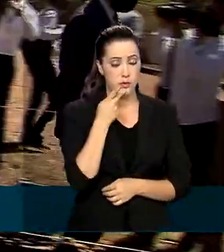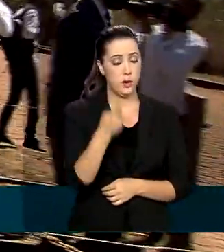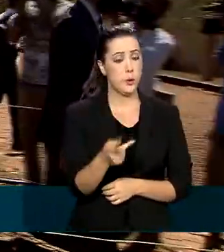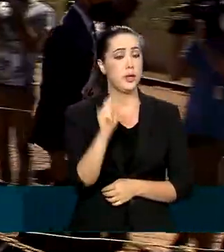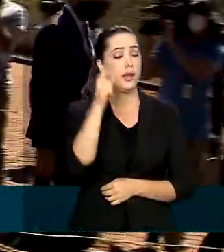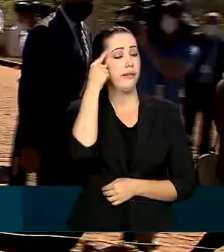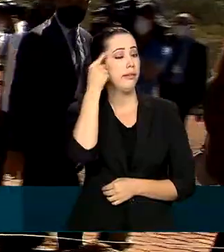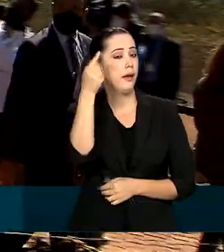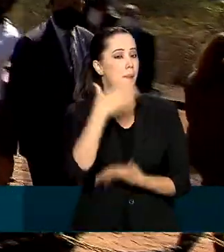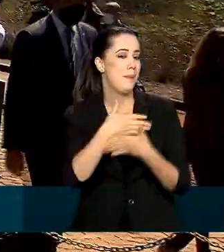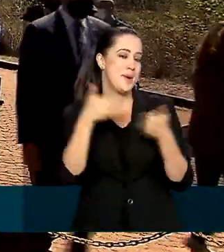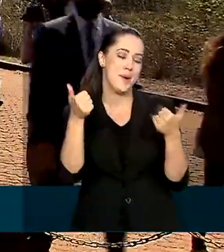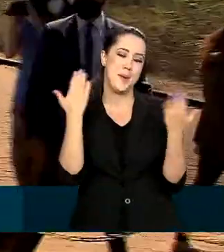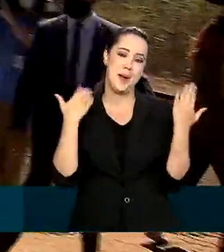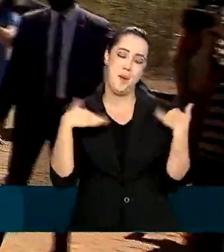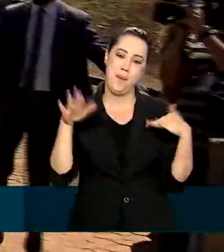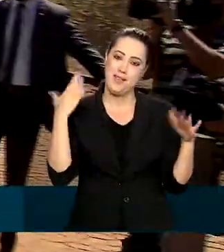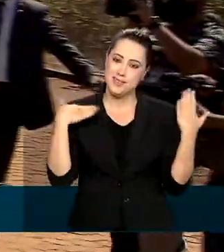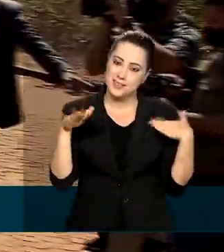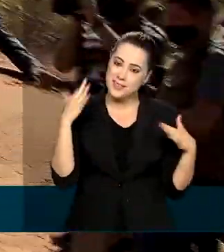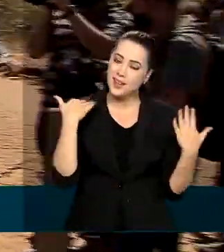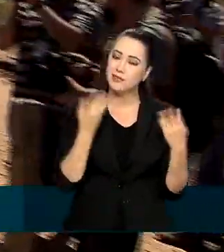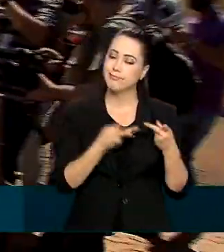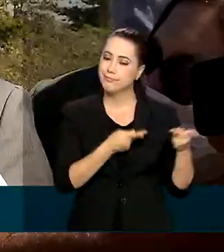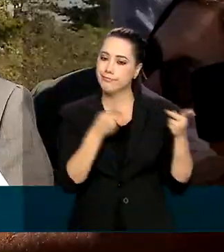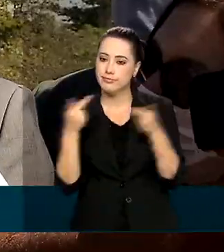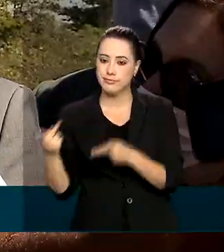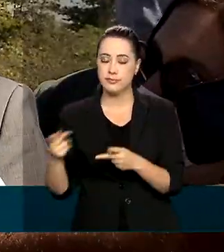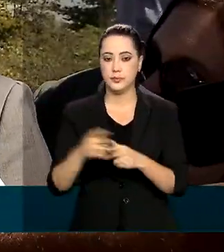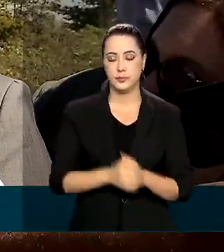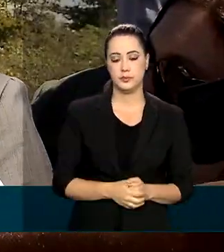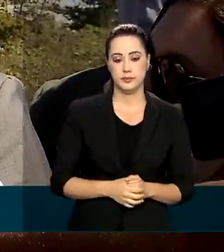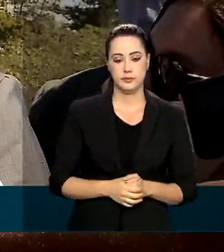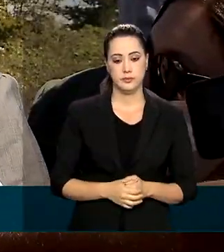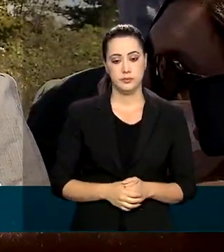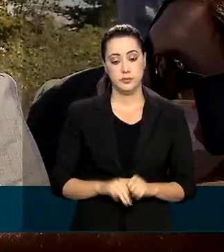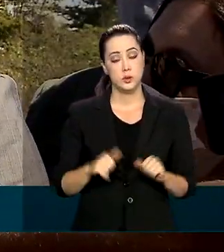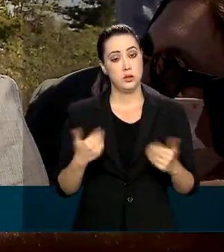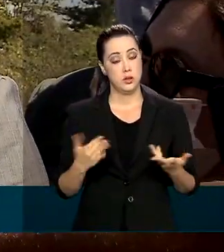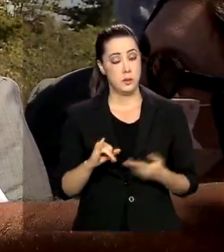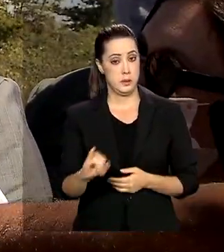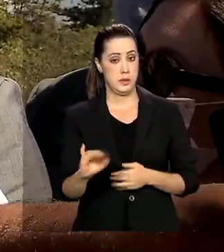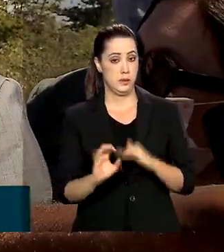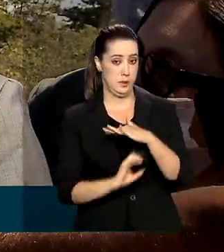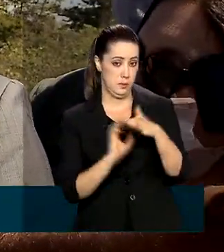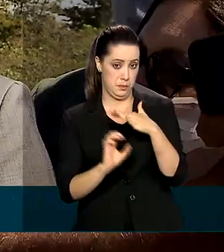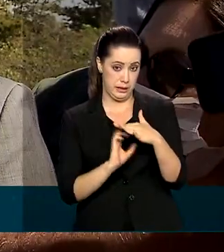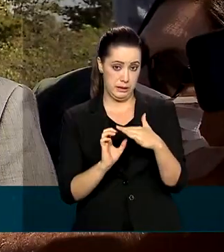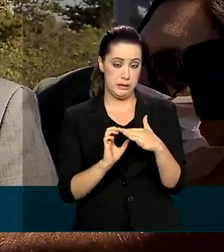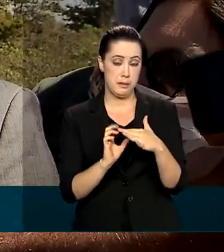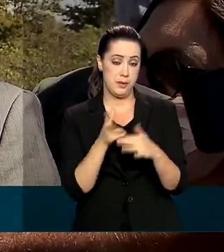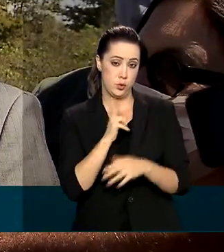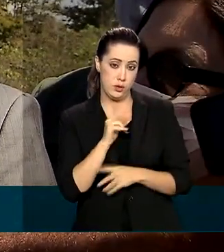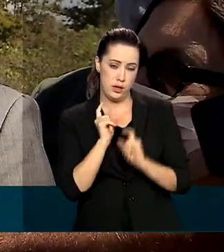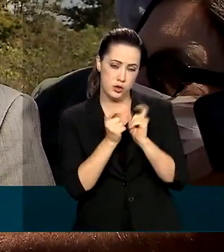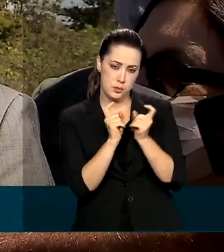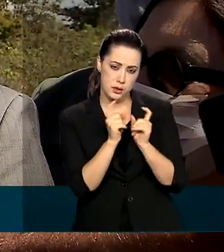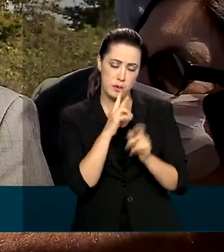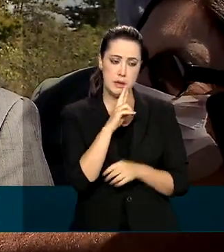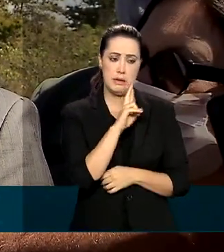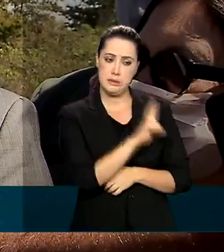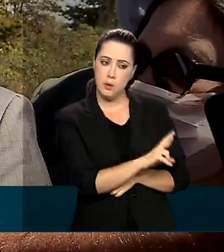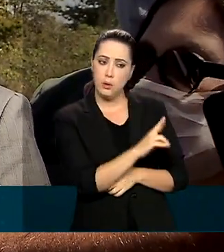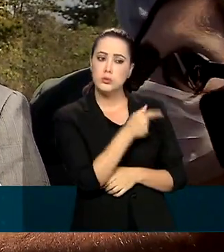aumentar o lazer, os atrativos e os investimentos. Então, quando uma empresa privada opera uma concessão, ela responde